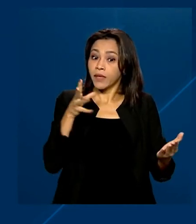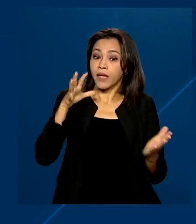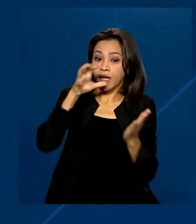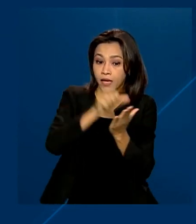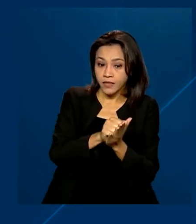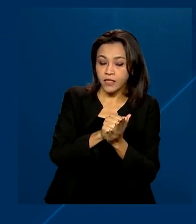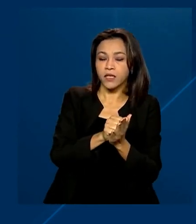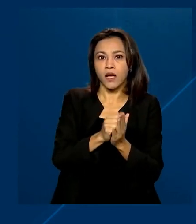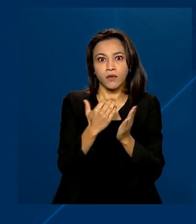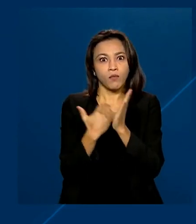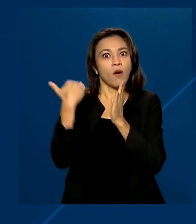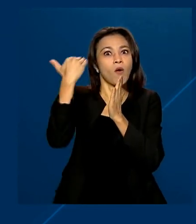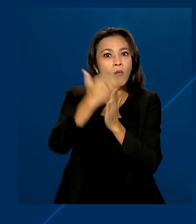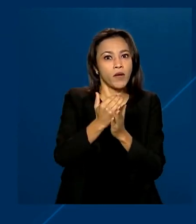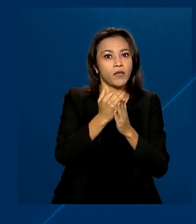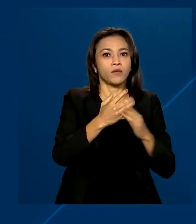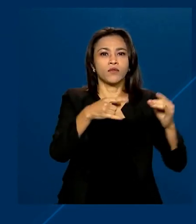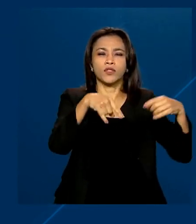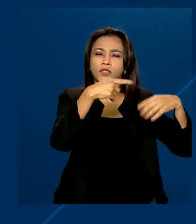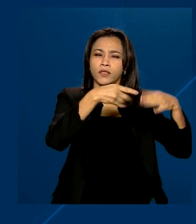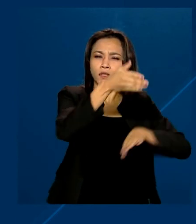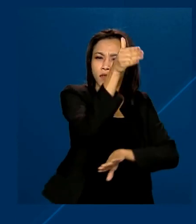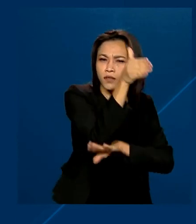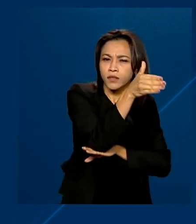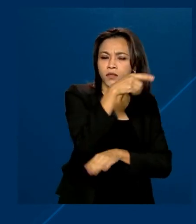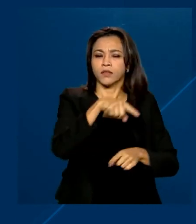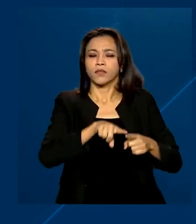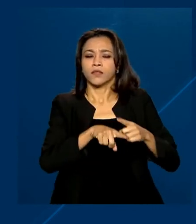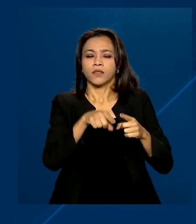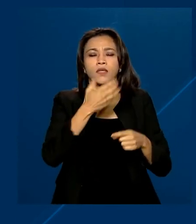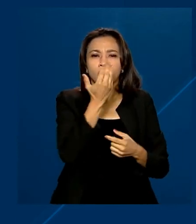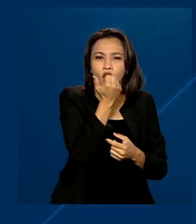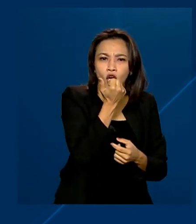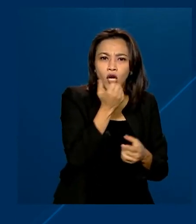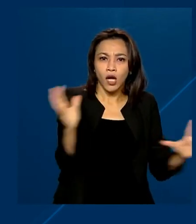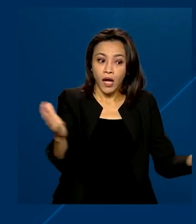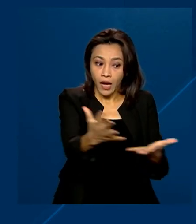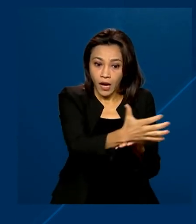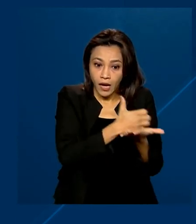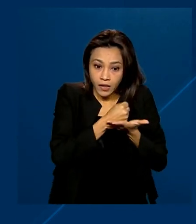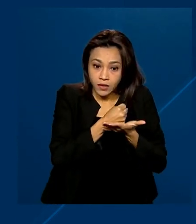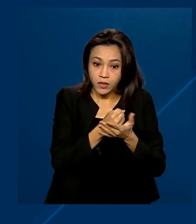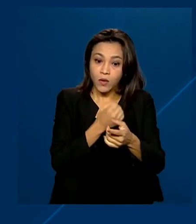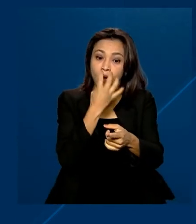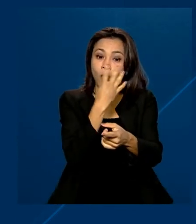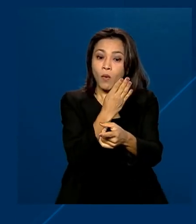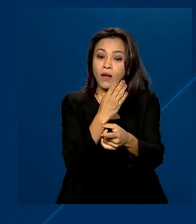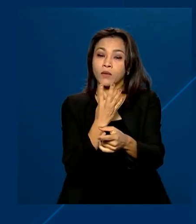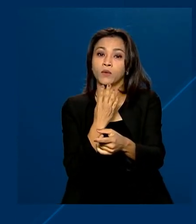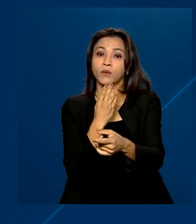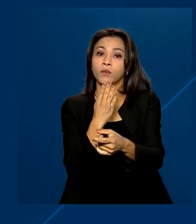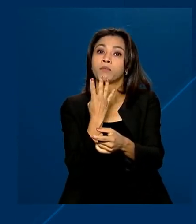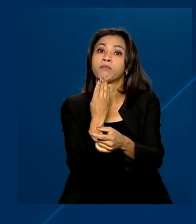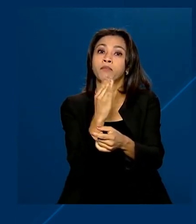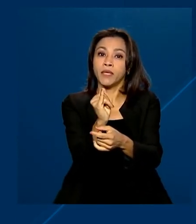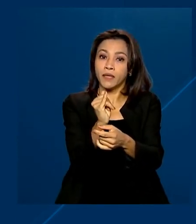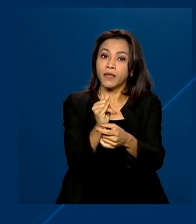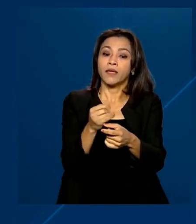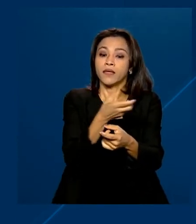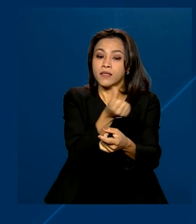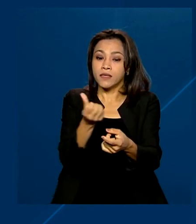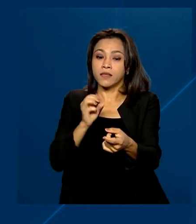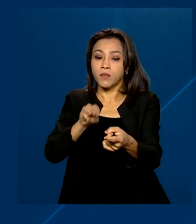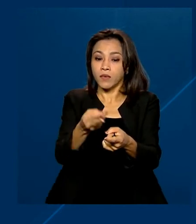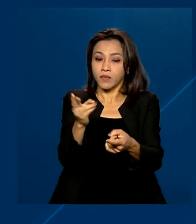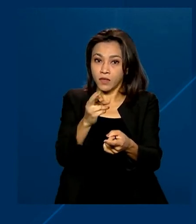aumento no setor de alojamento e alimentação, com arrecadação de 4 bilhões e 600 milhões de reais em junho,